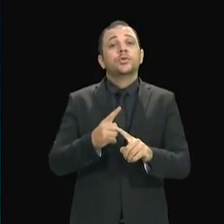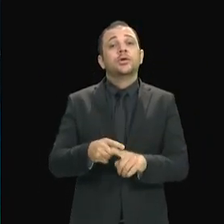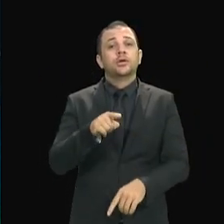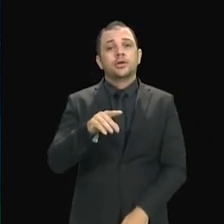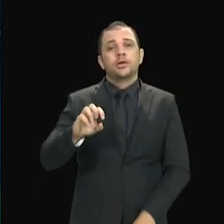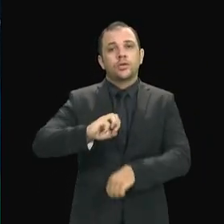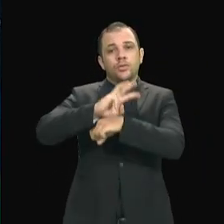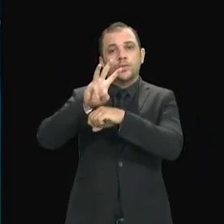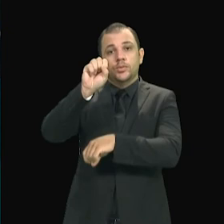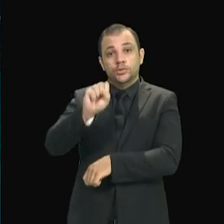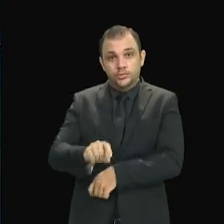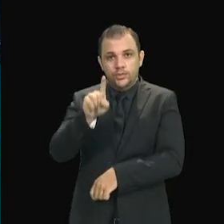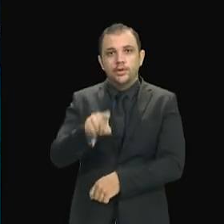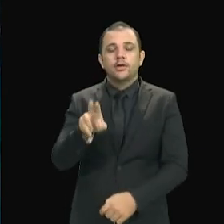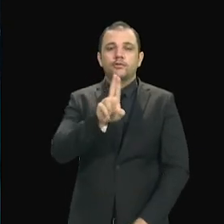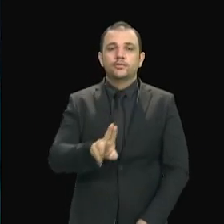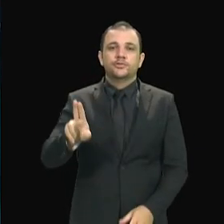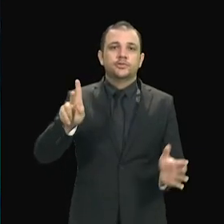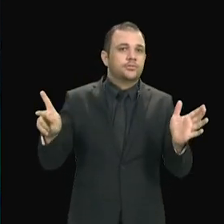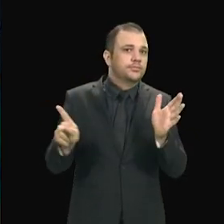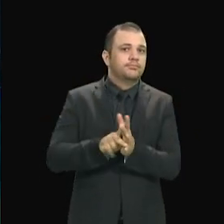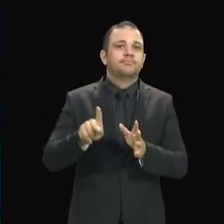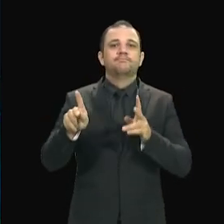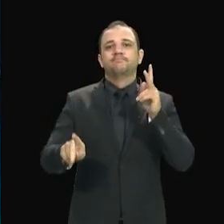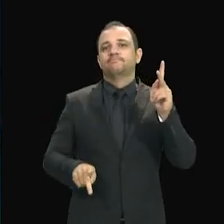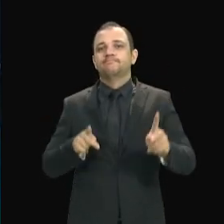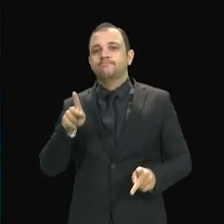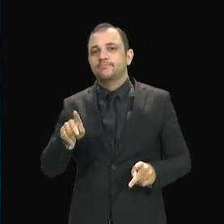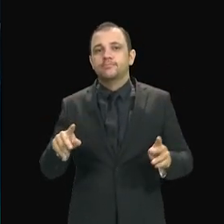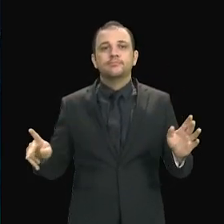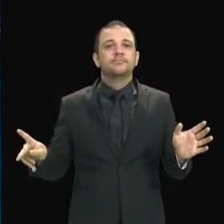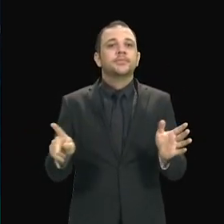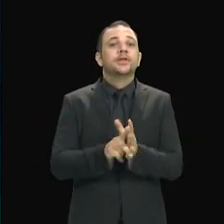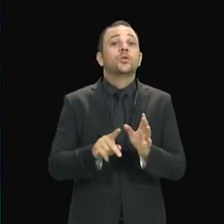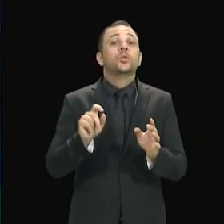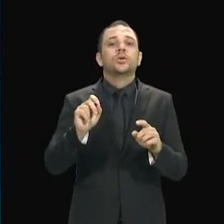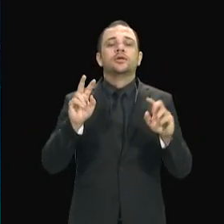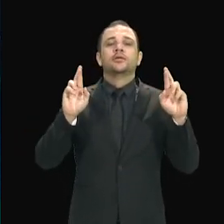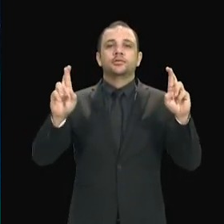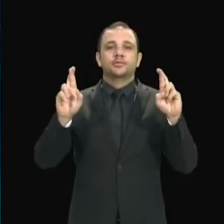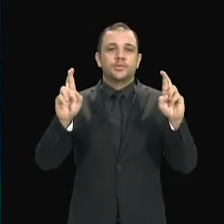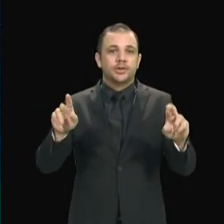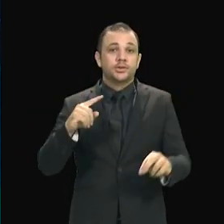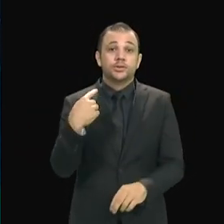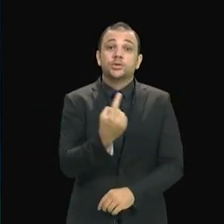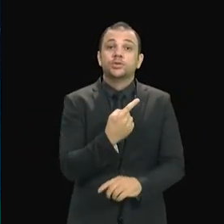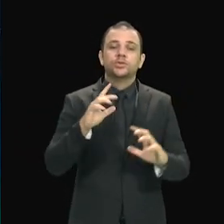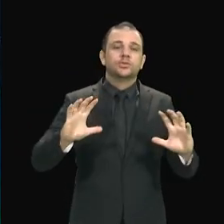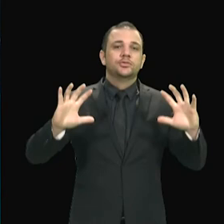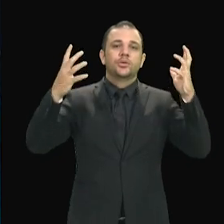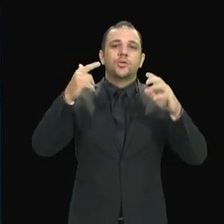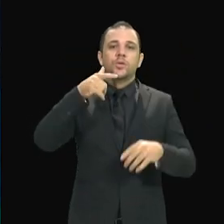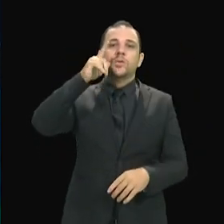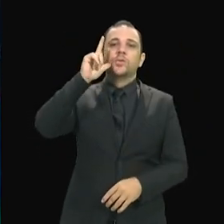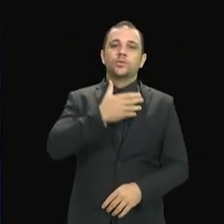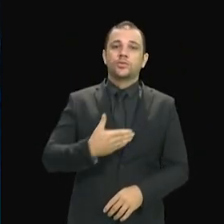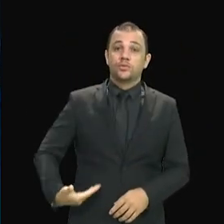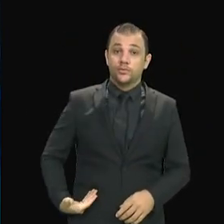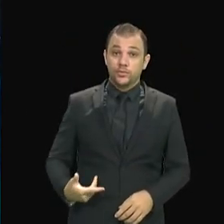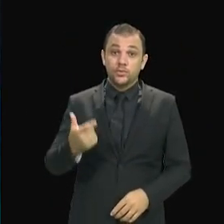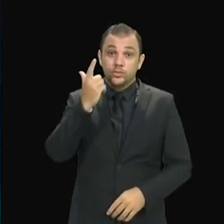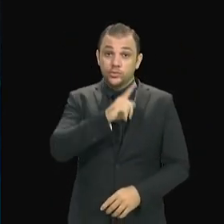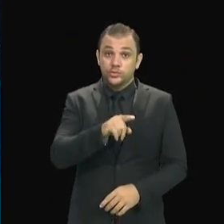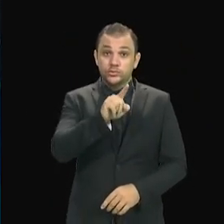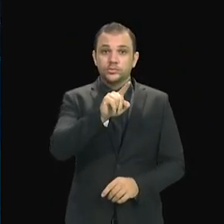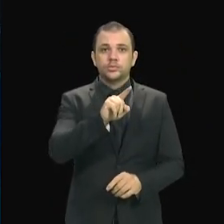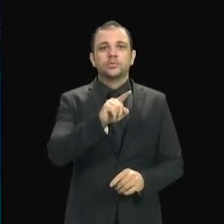do povo. A Uemassu é a universidade da esperança. E nós celebramos, ontem o governador recebeu, o título de